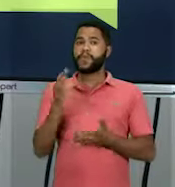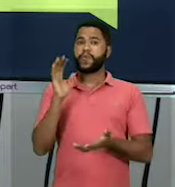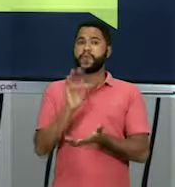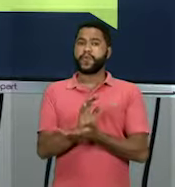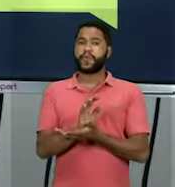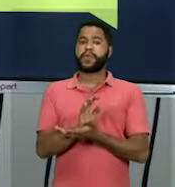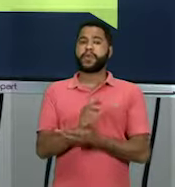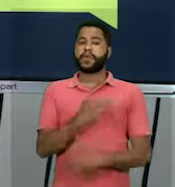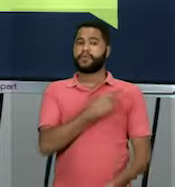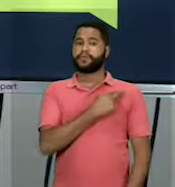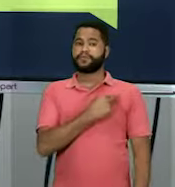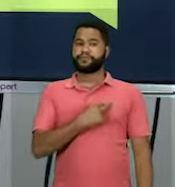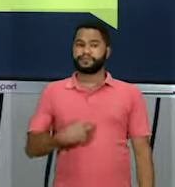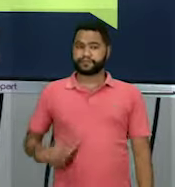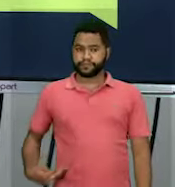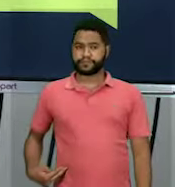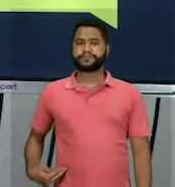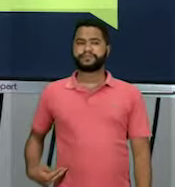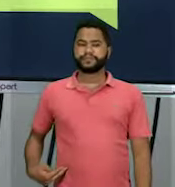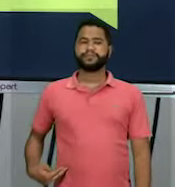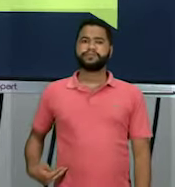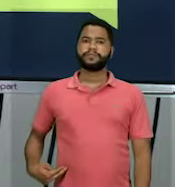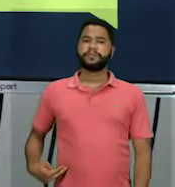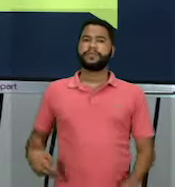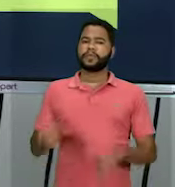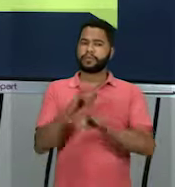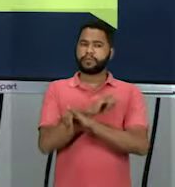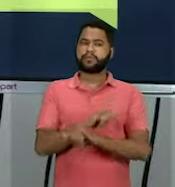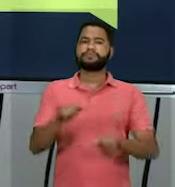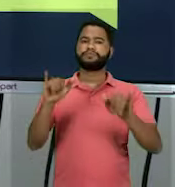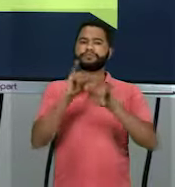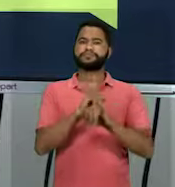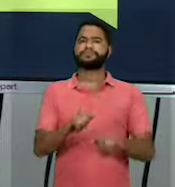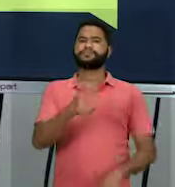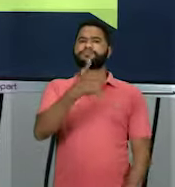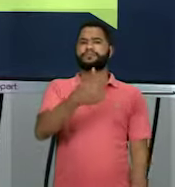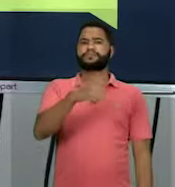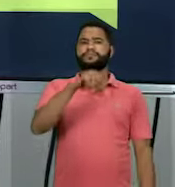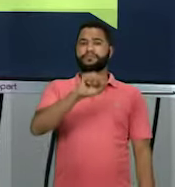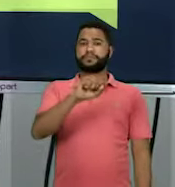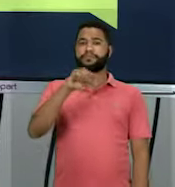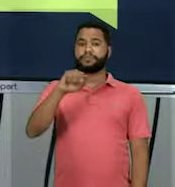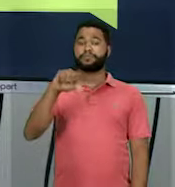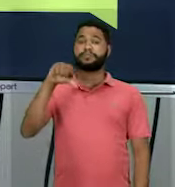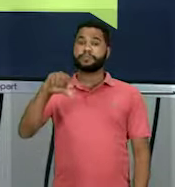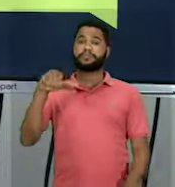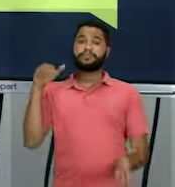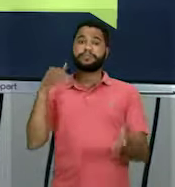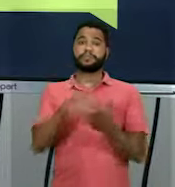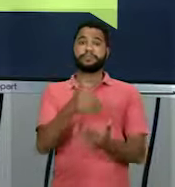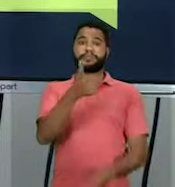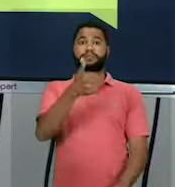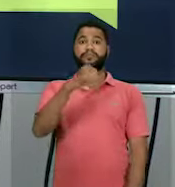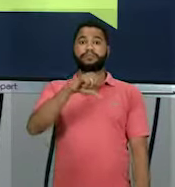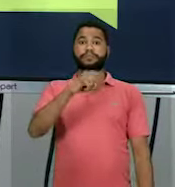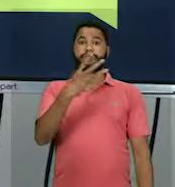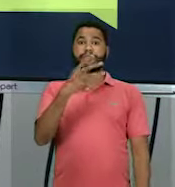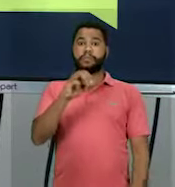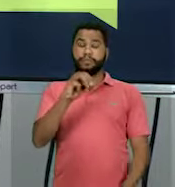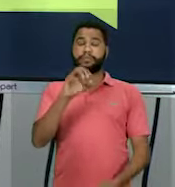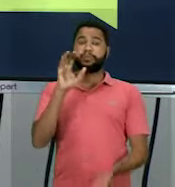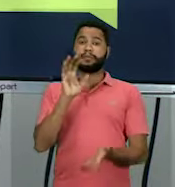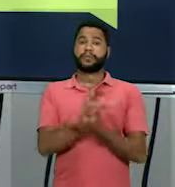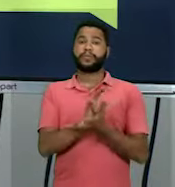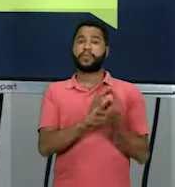da República, que até a proclamação acontece em 1889 até 1930, boa parte desse